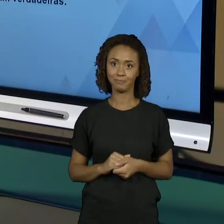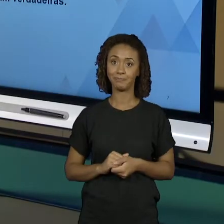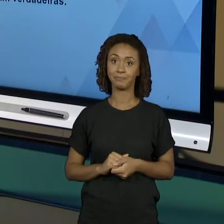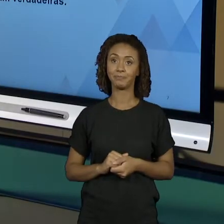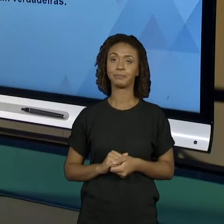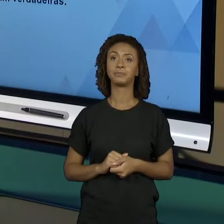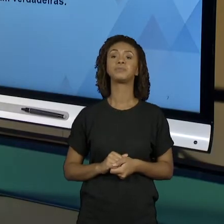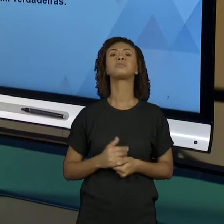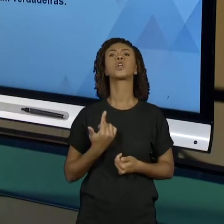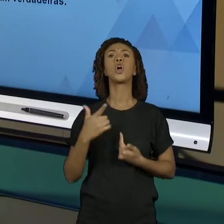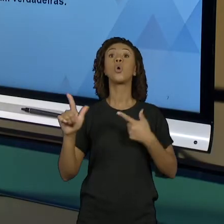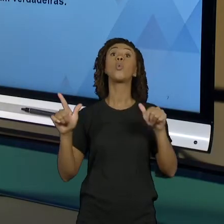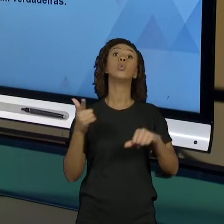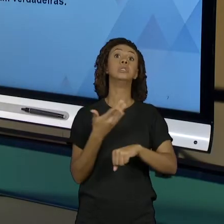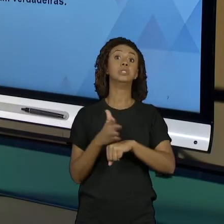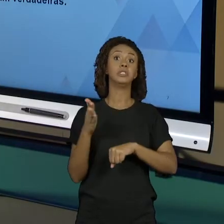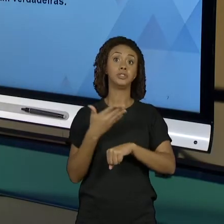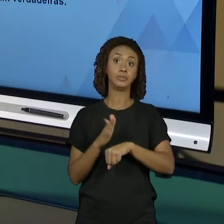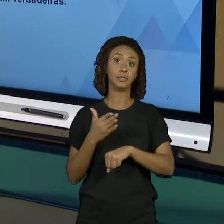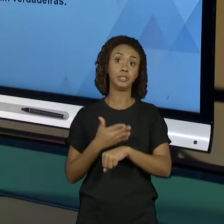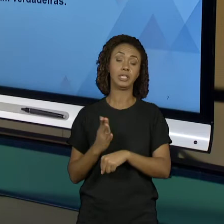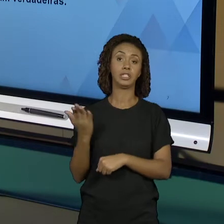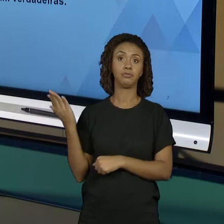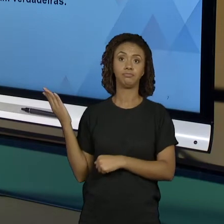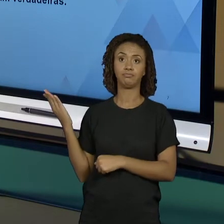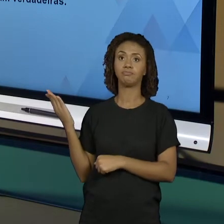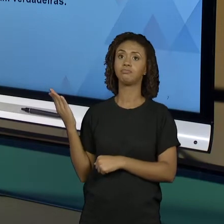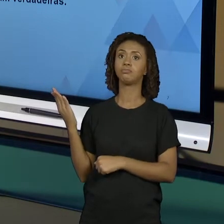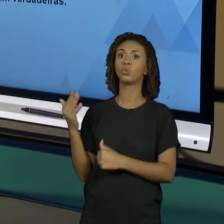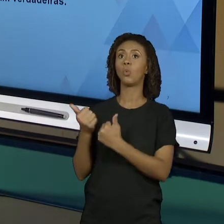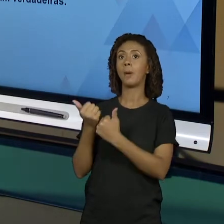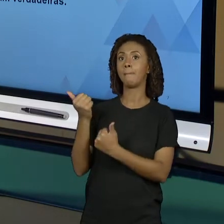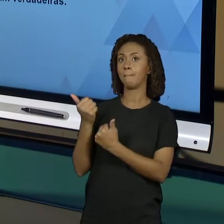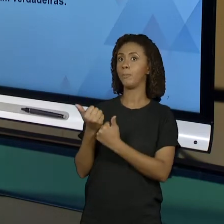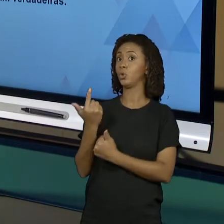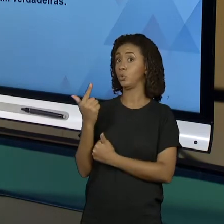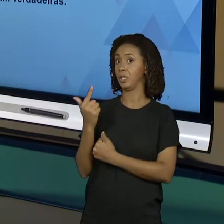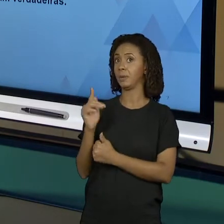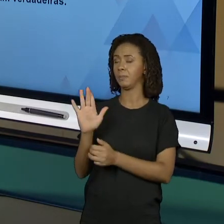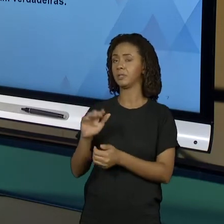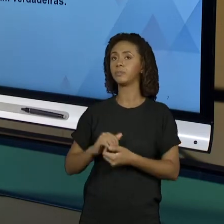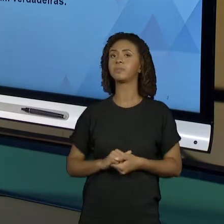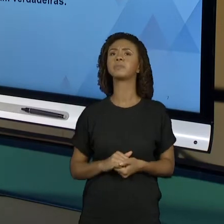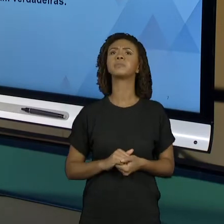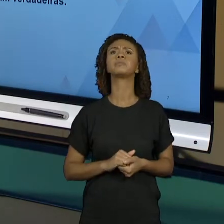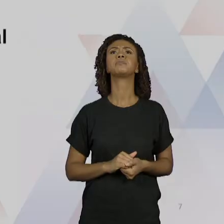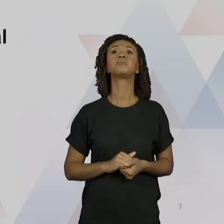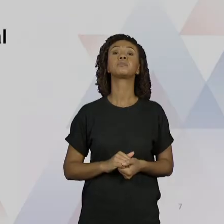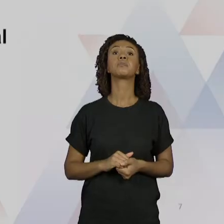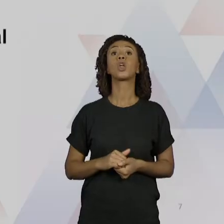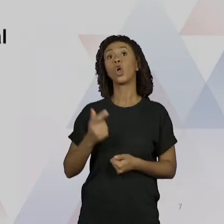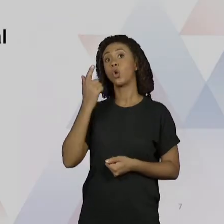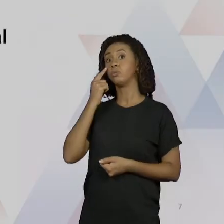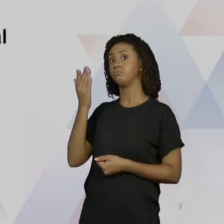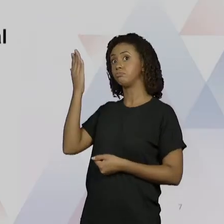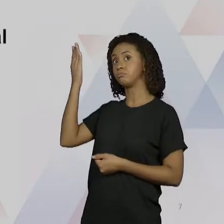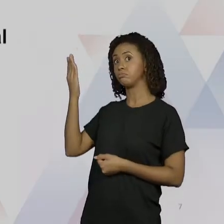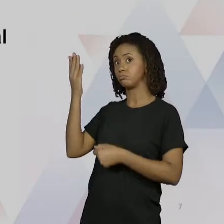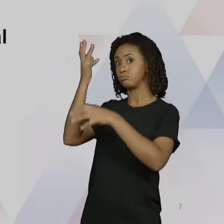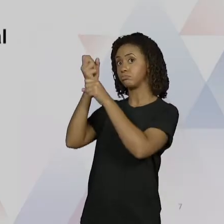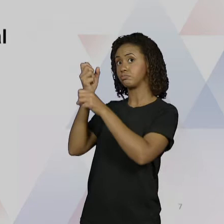Bom, outros exercícios que não estão lá no exercício de apoio. Considera as seguintes operações.